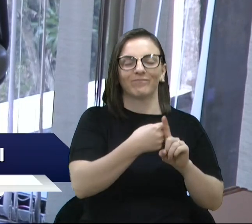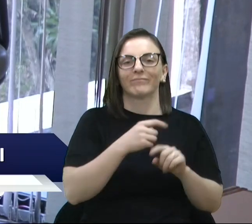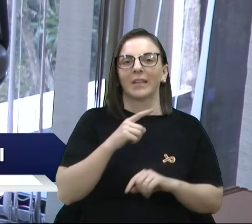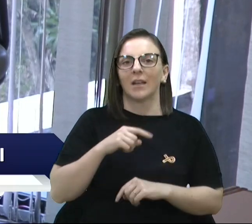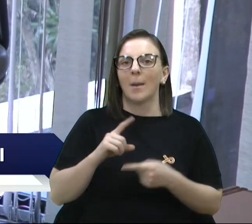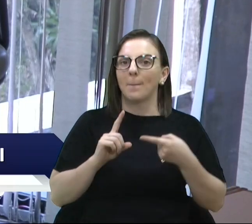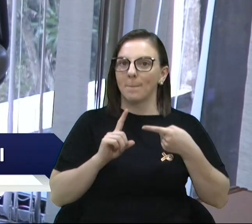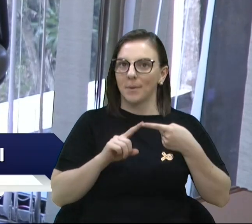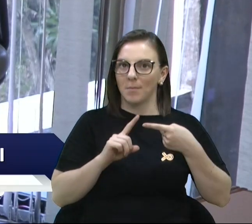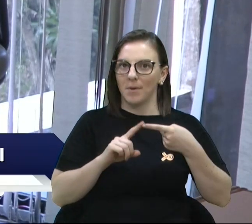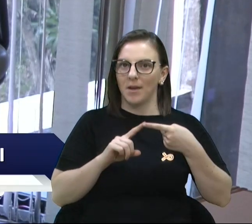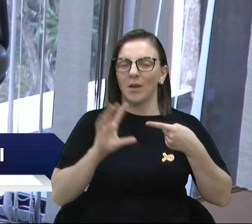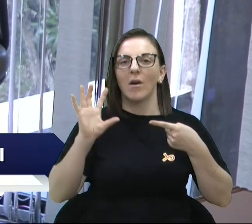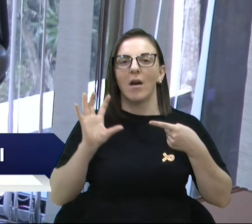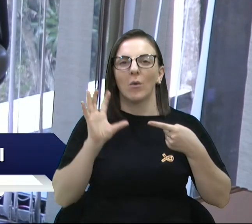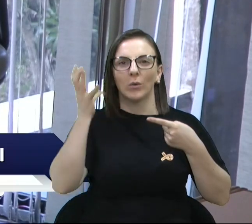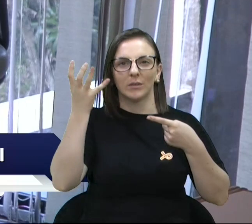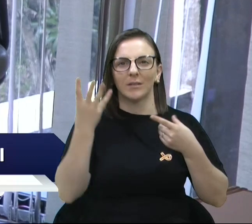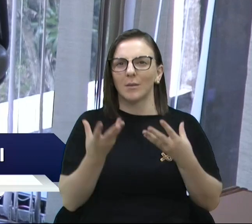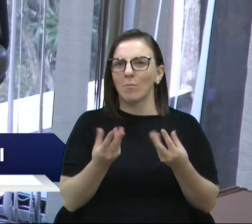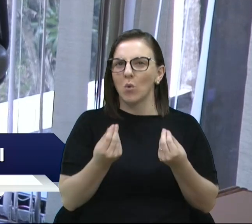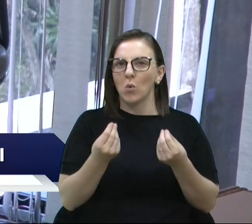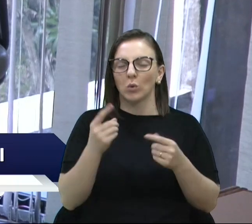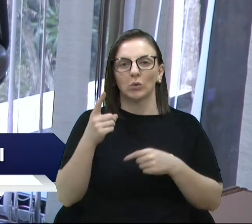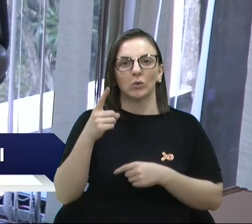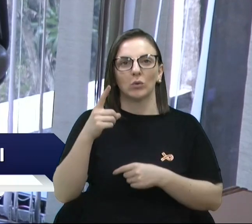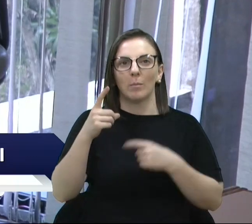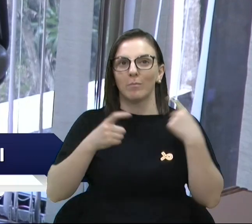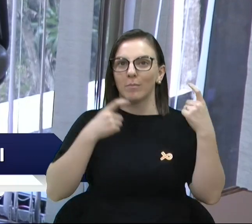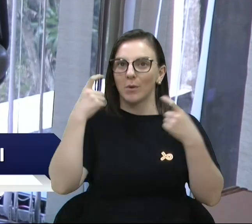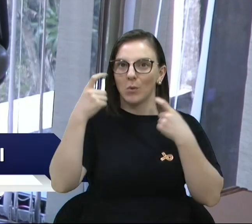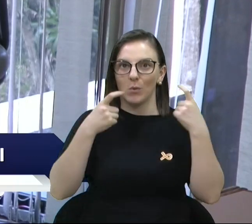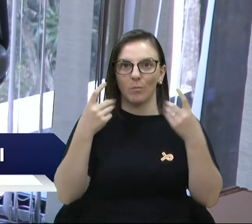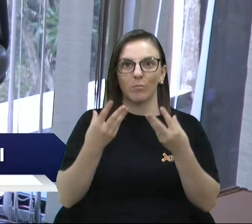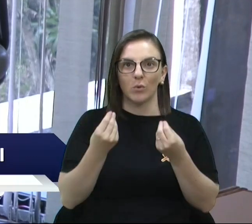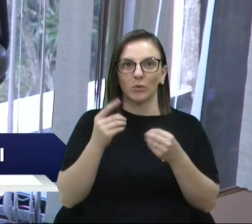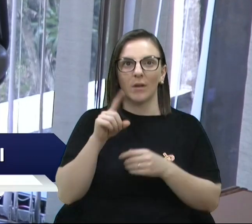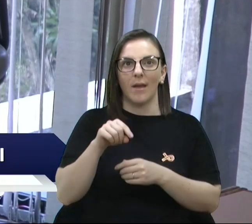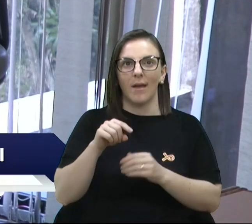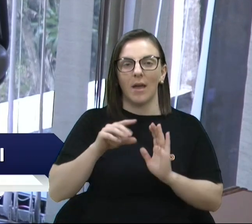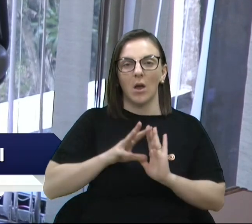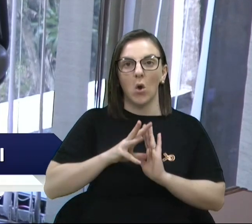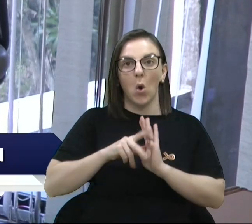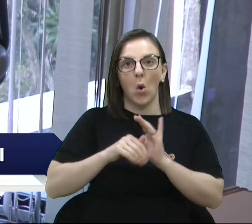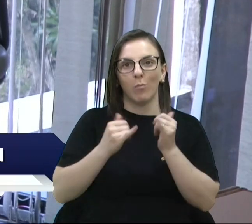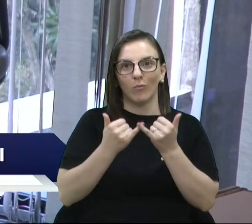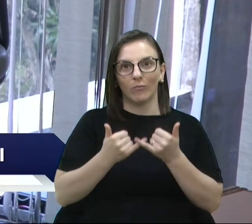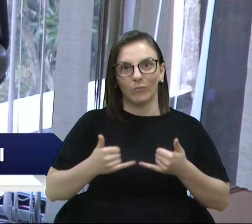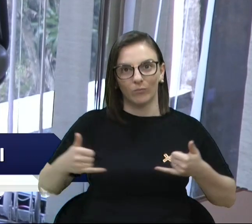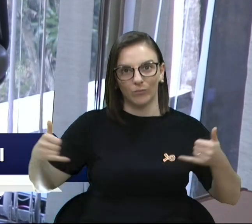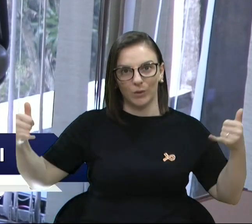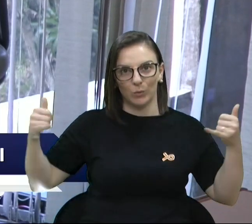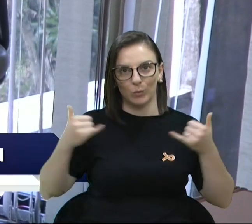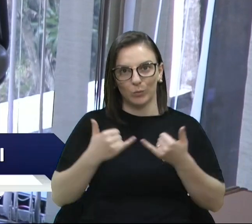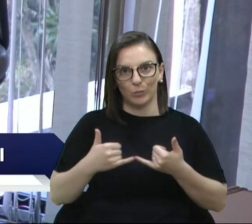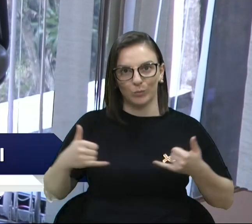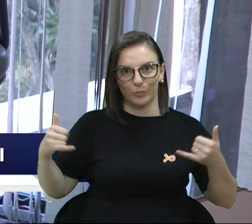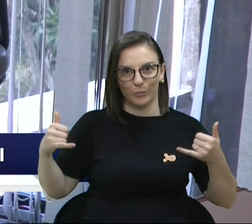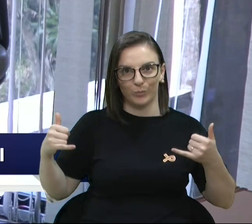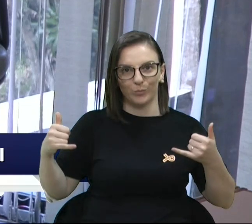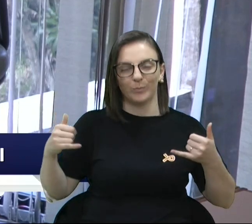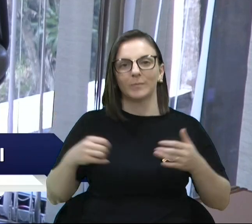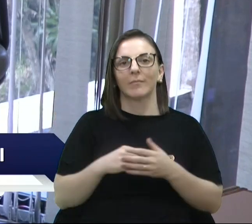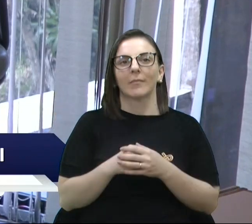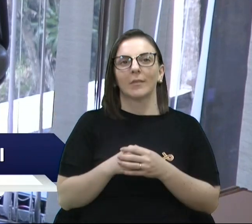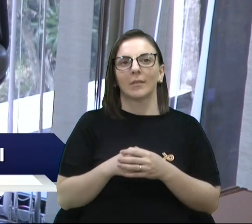muito recorrente e nos preocupa demais, que é o roubo dos fios, o furto dos fios, e a demora da